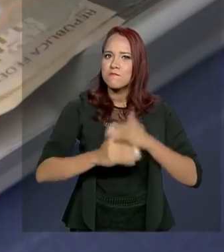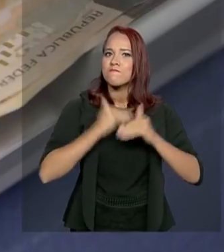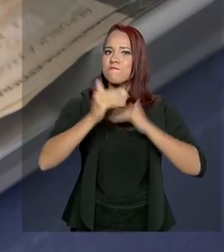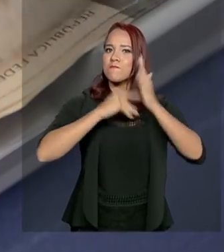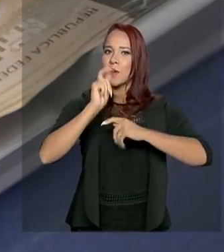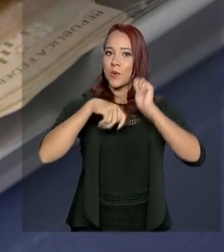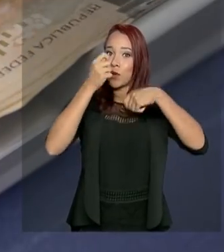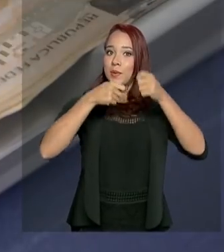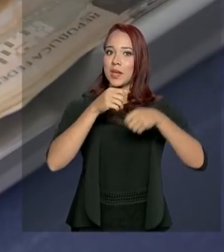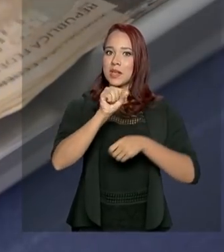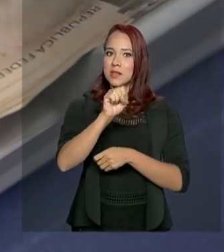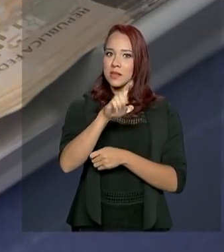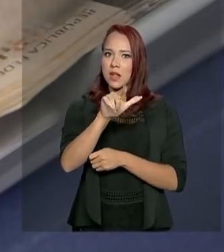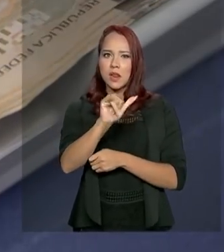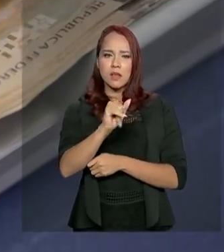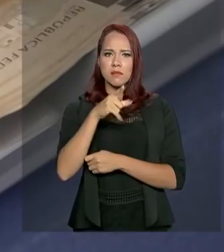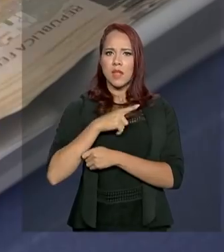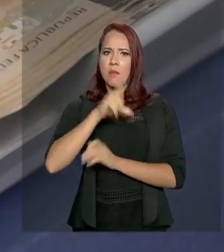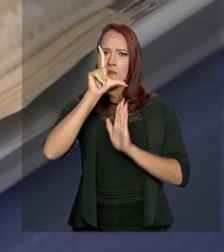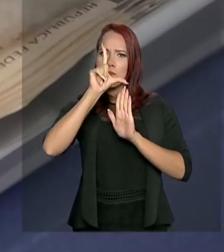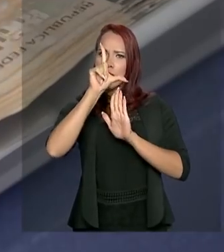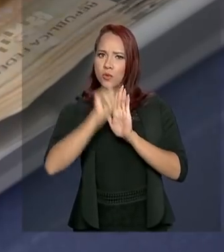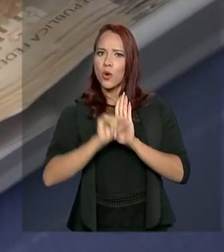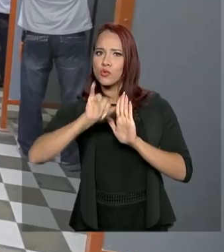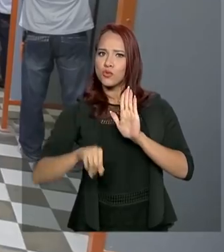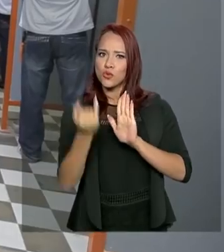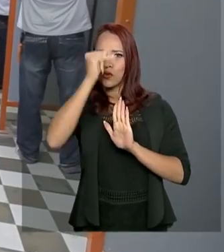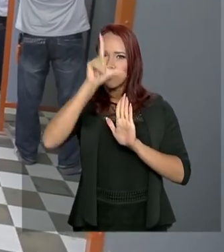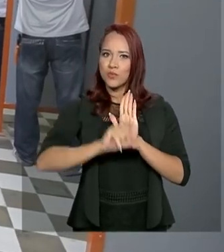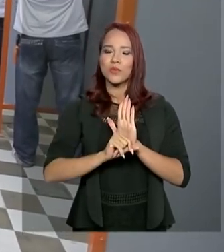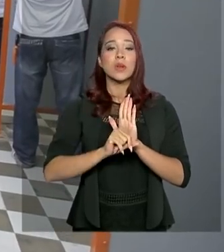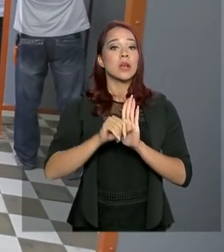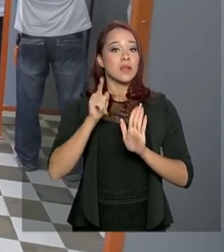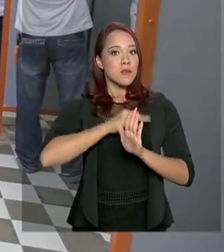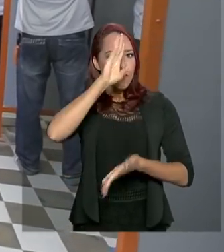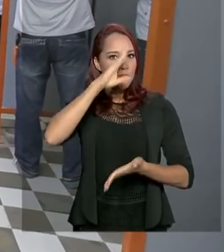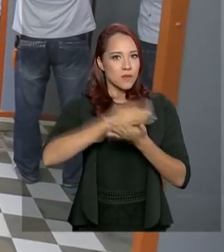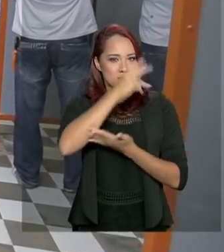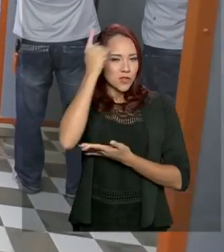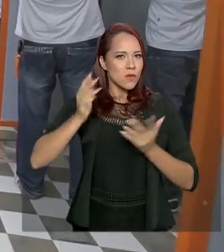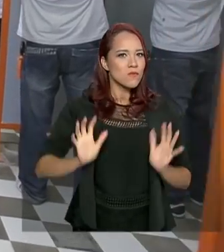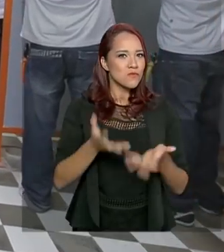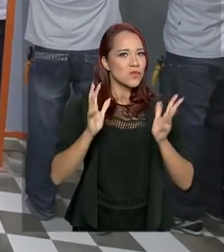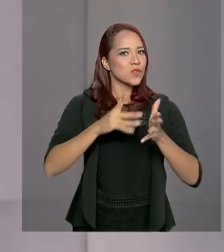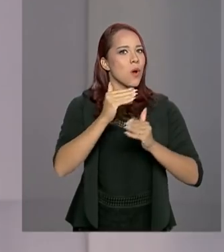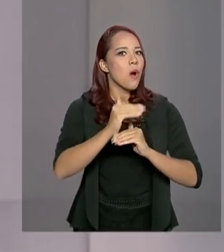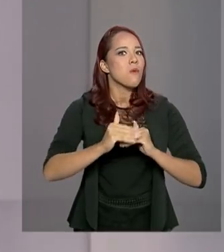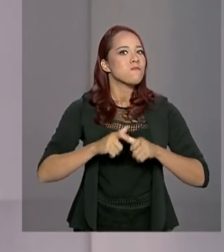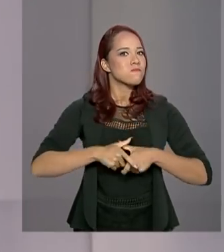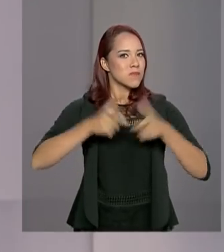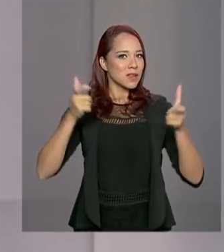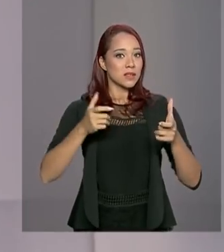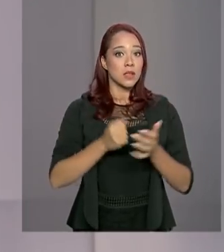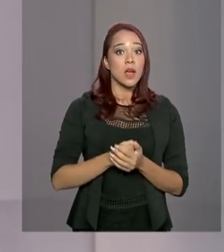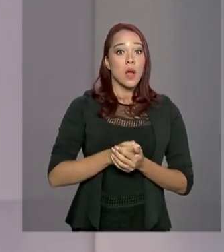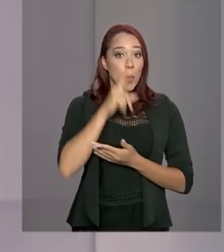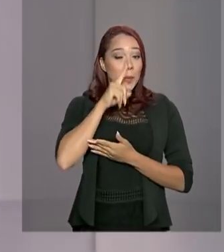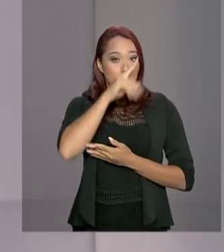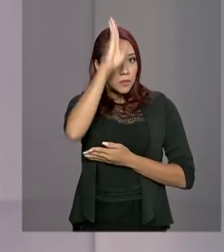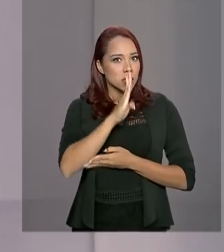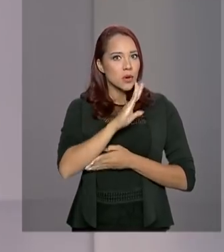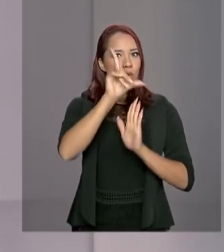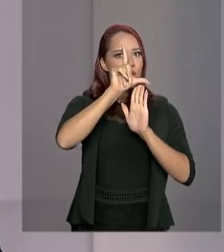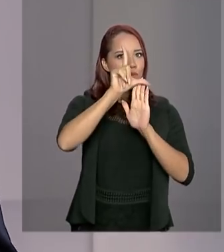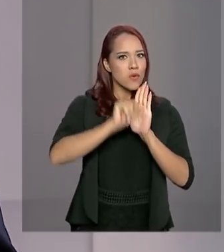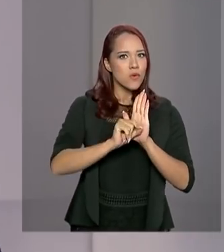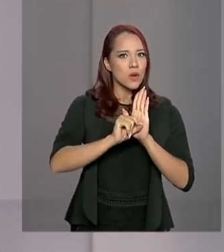economia. Selic atinge a menor taxa de juros de todos os tempos e a confiança do investidor aumenta no país. Risco Brasil chega ao menor